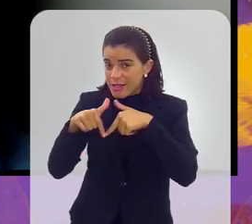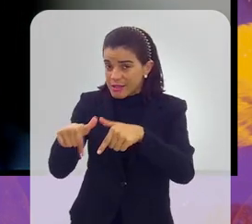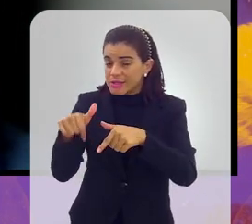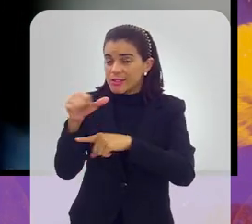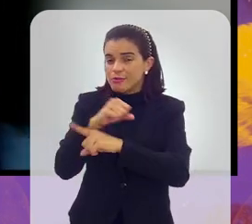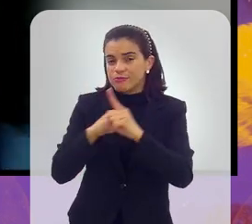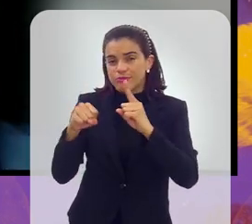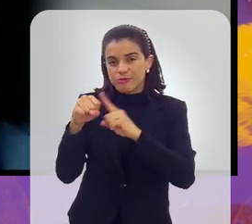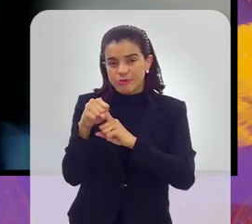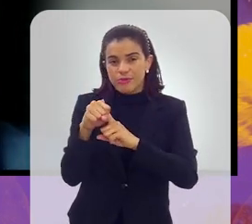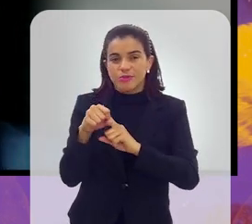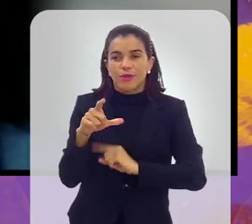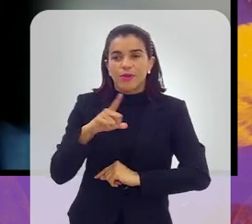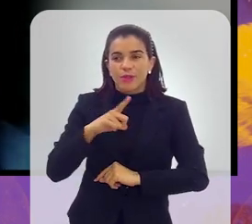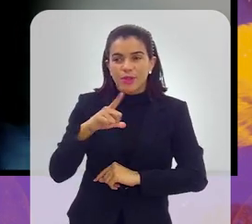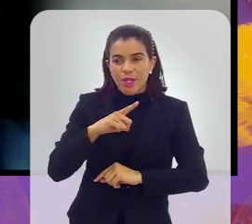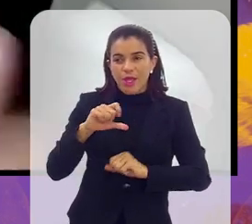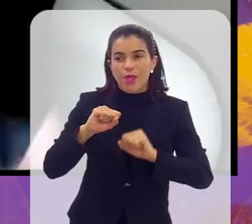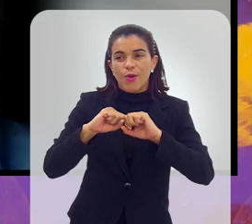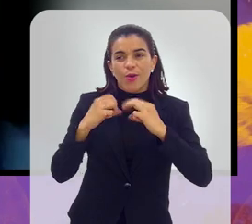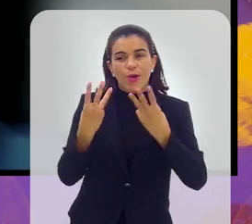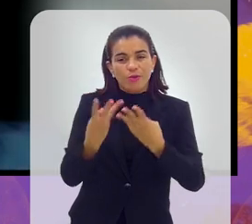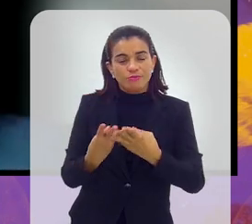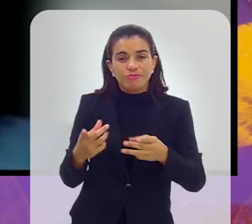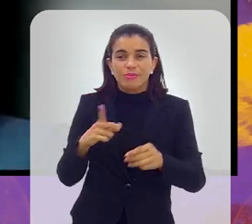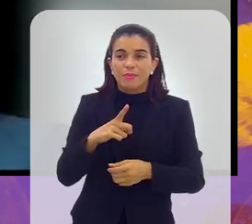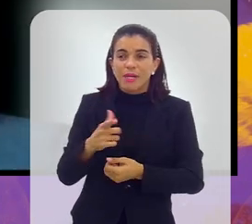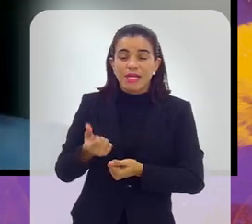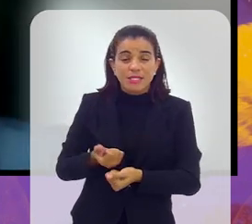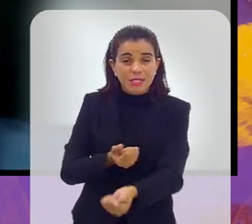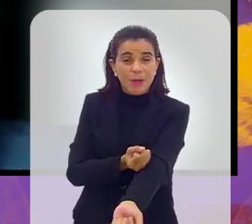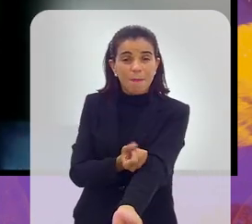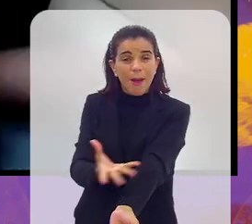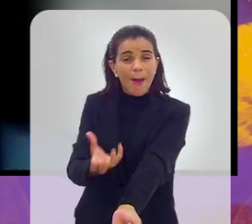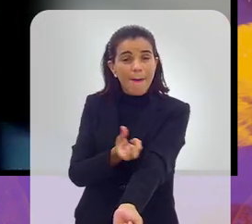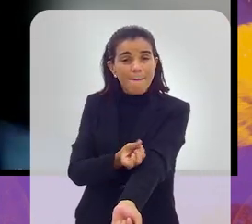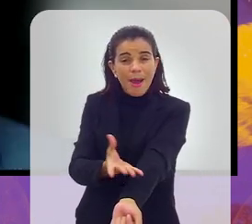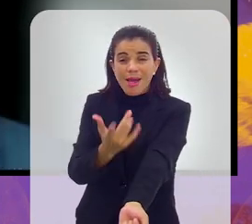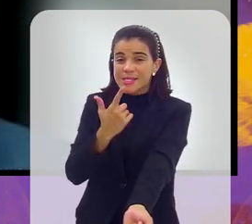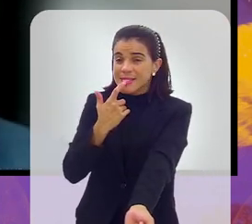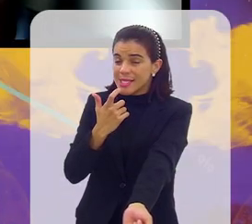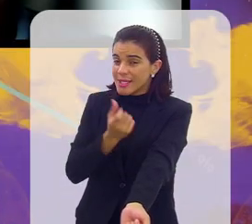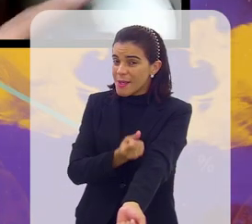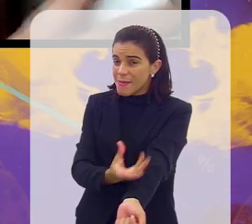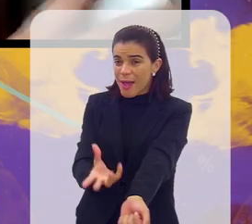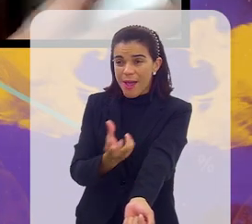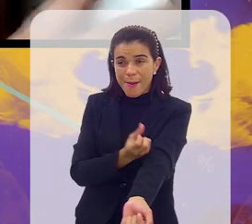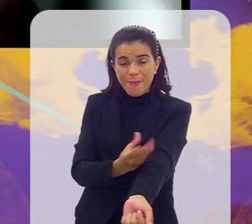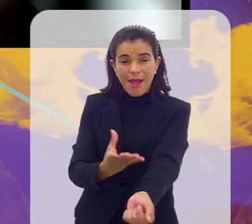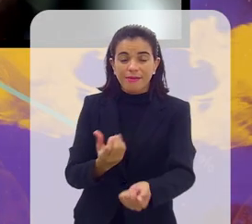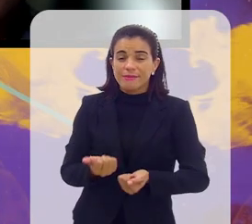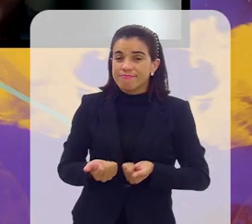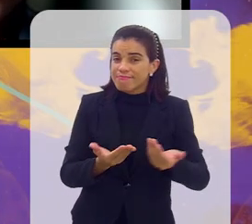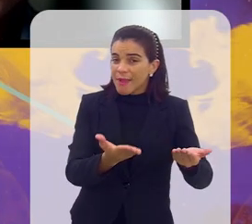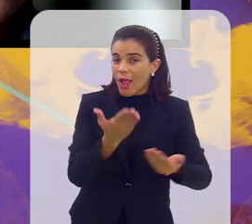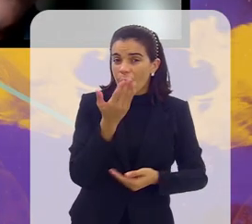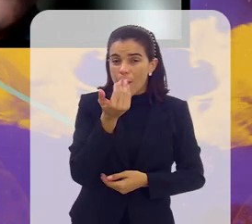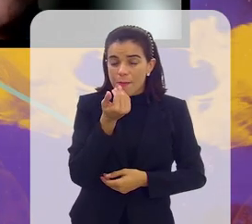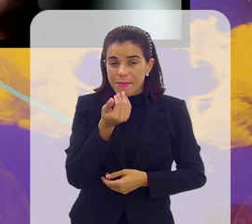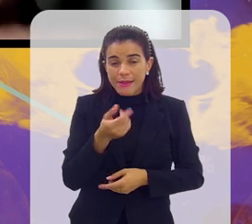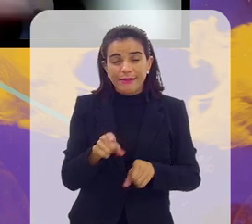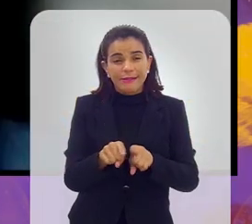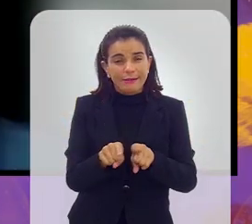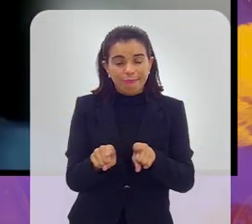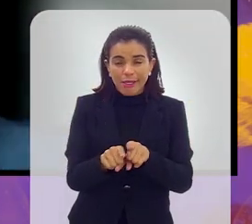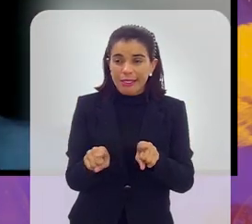faz ações com eles, workshops, algumas vezes eles têm que fazer doação de sangue para a própria comunidade, entrega de cesta básica,